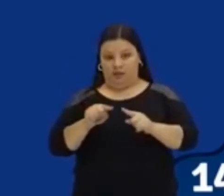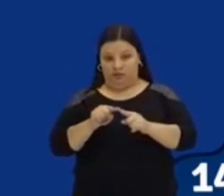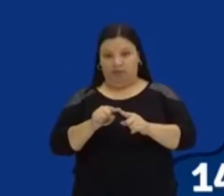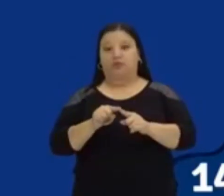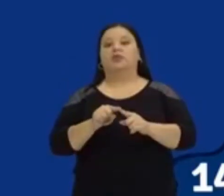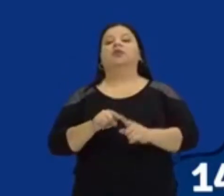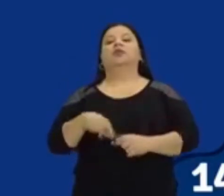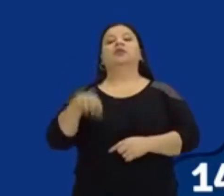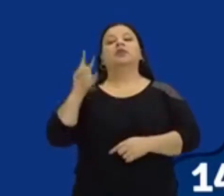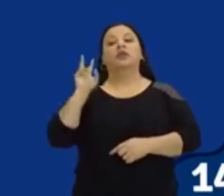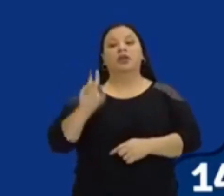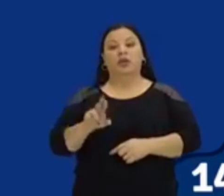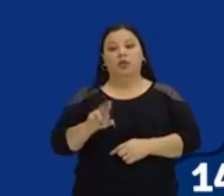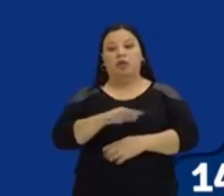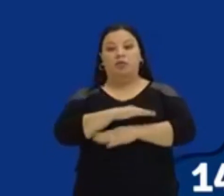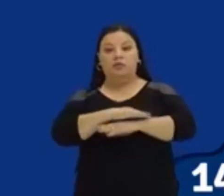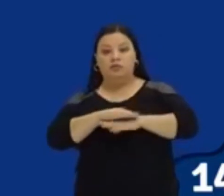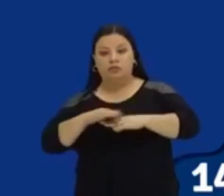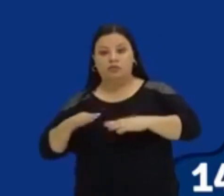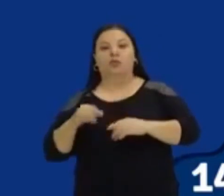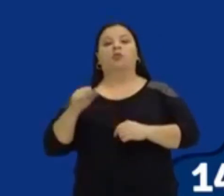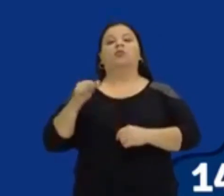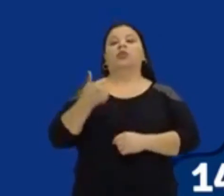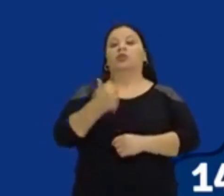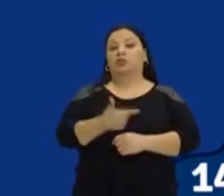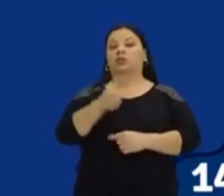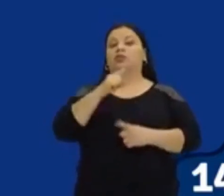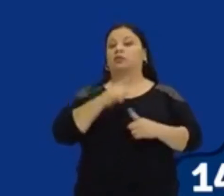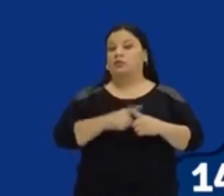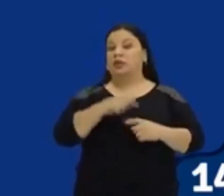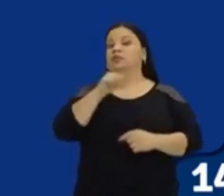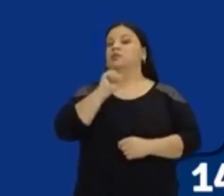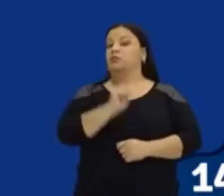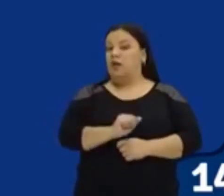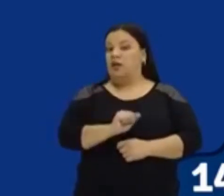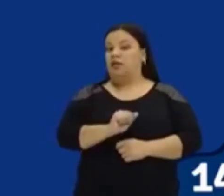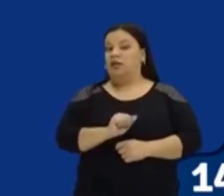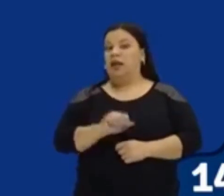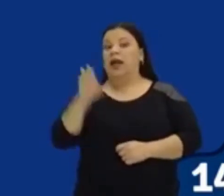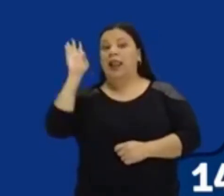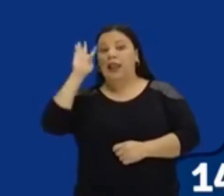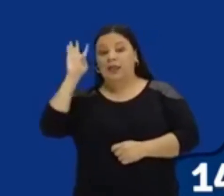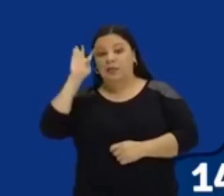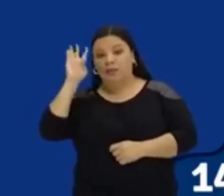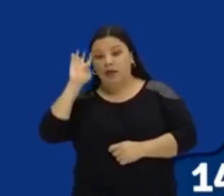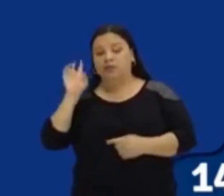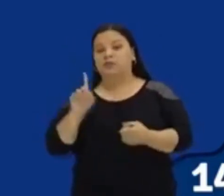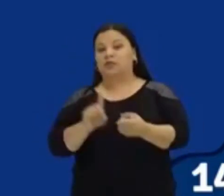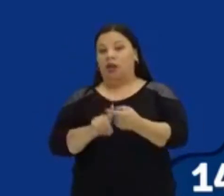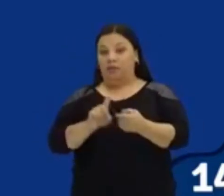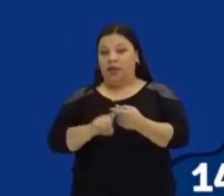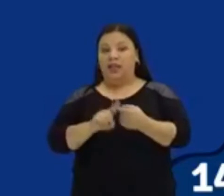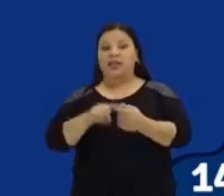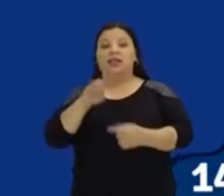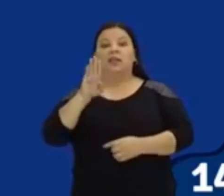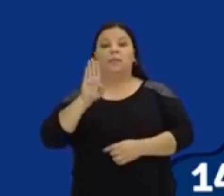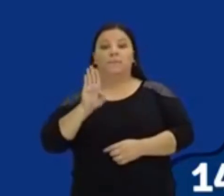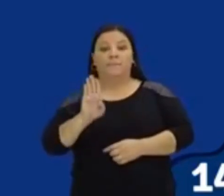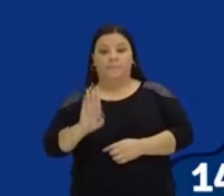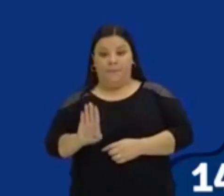duas vezes o a. E lembrando que esse delta olha aí é b ao quadrado